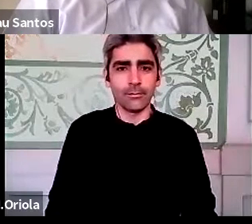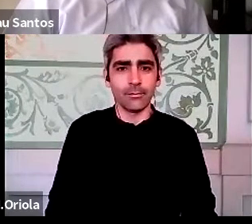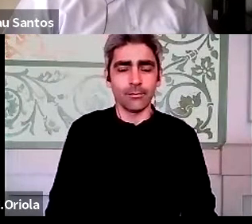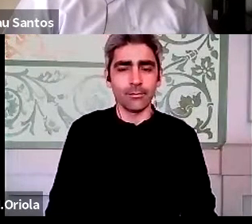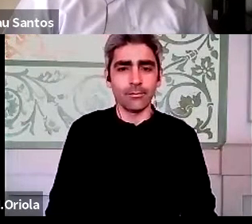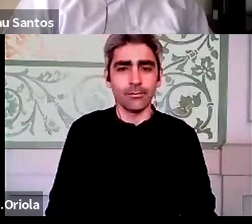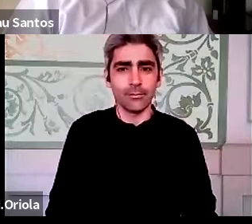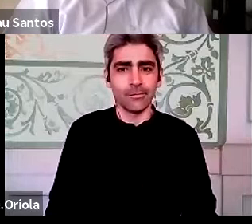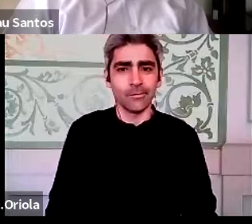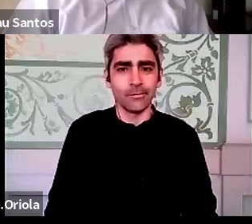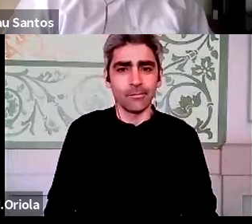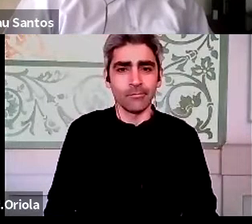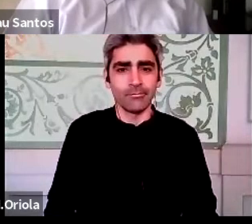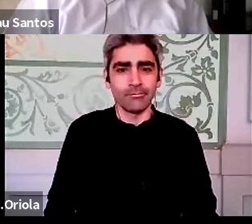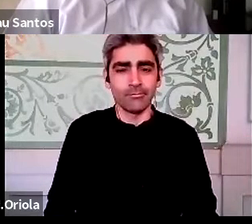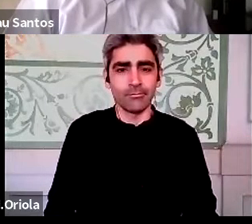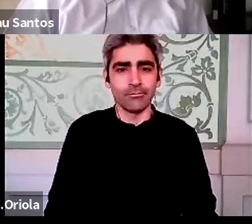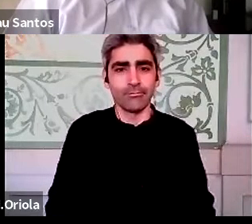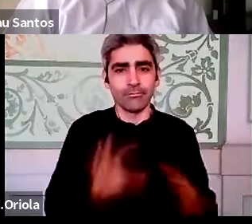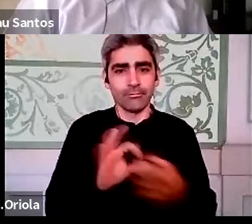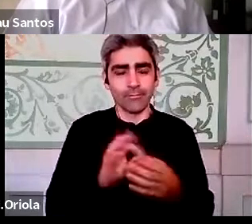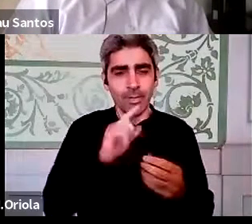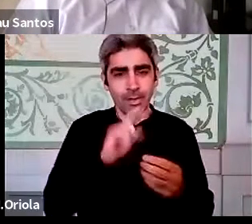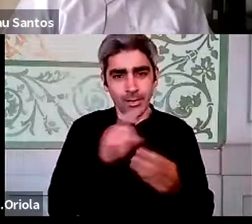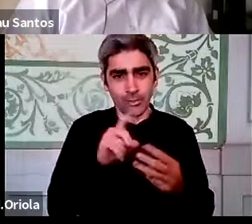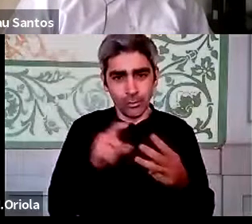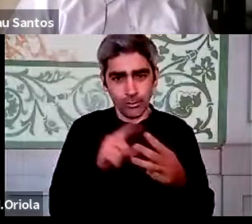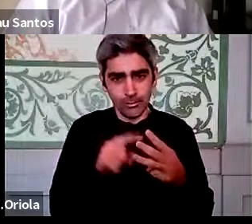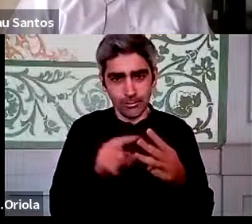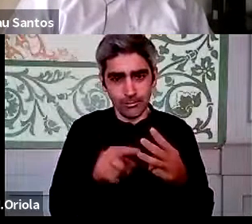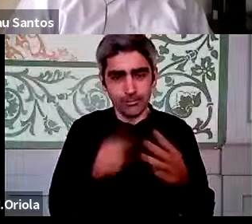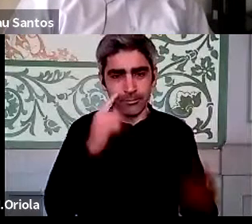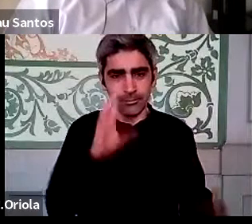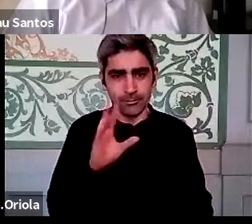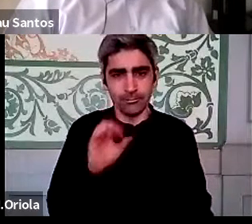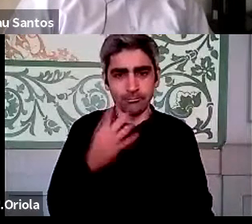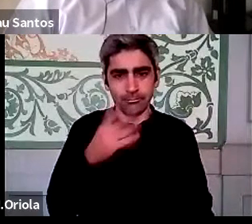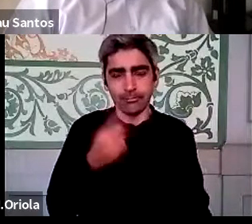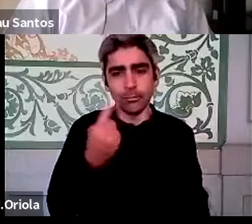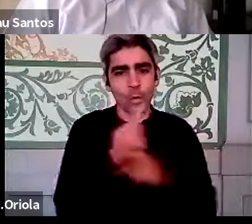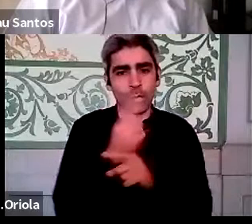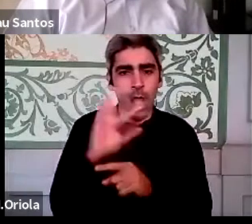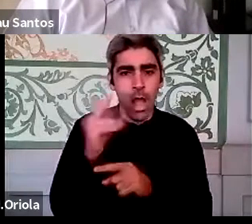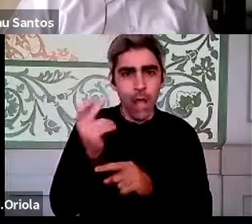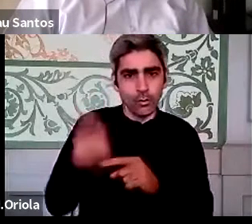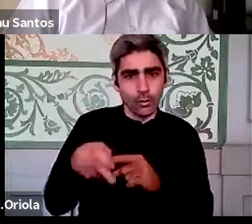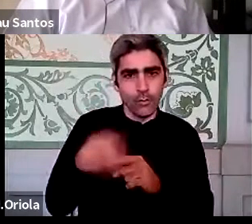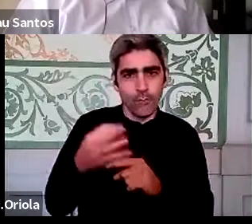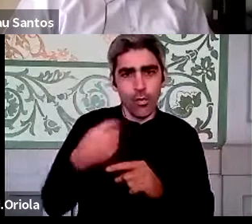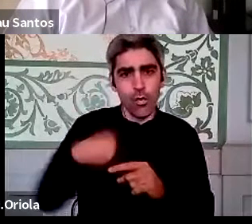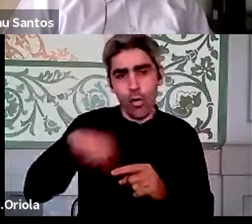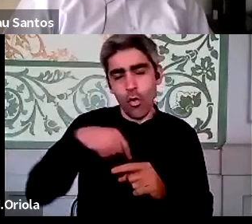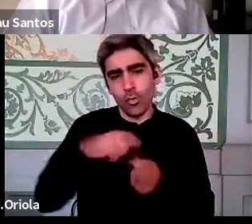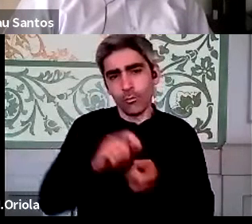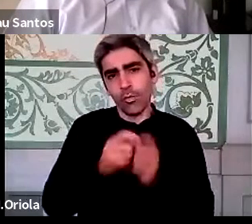Eu, eu, eu, em relação às questões, vamos lá ver, uma das coisas que se passou é que nós melhorámos as nossas